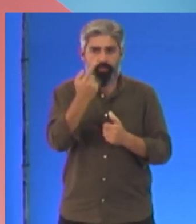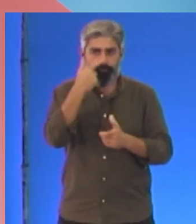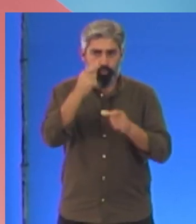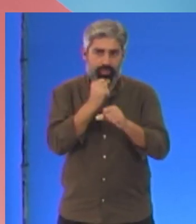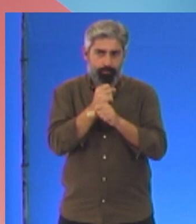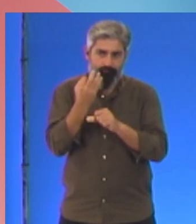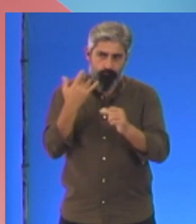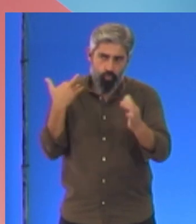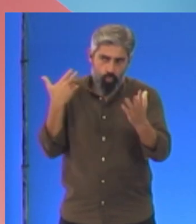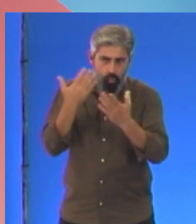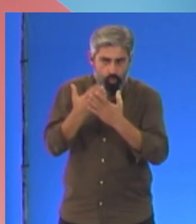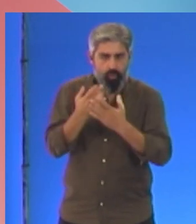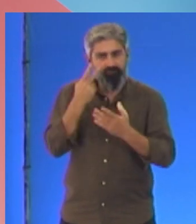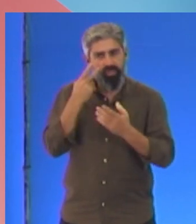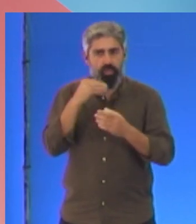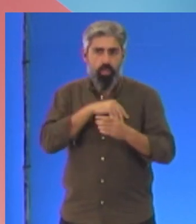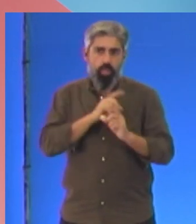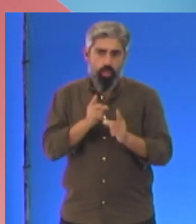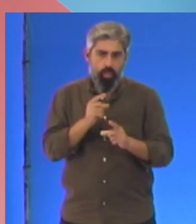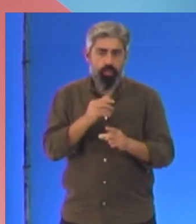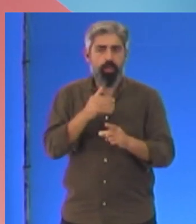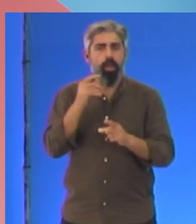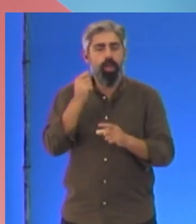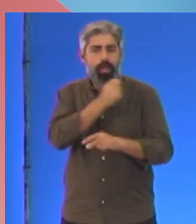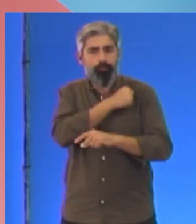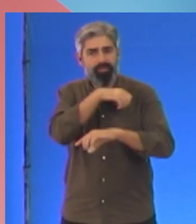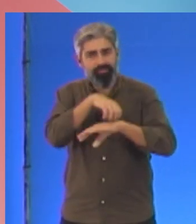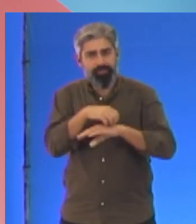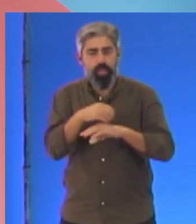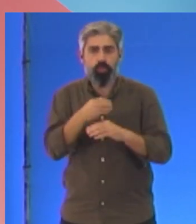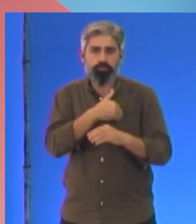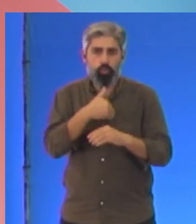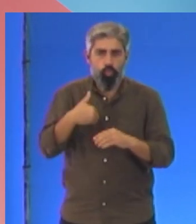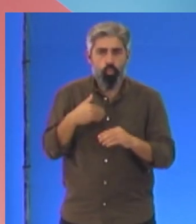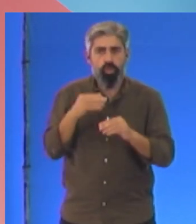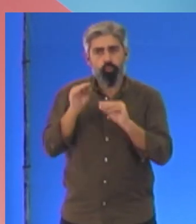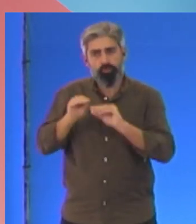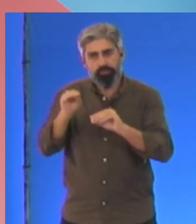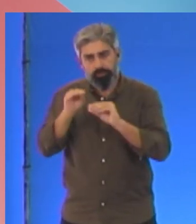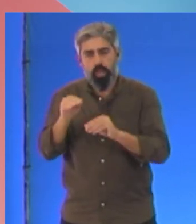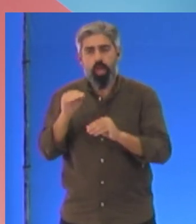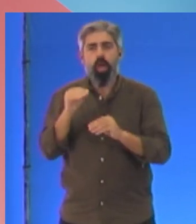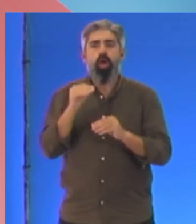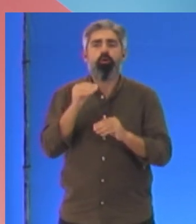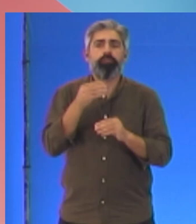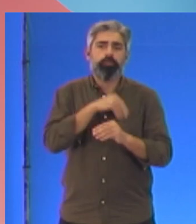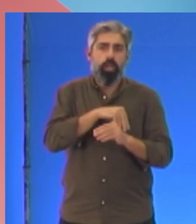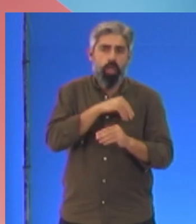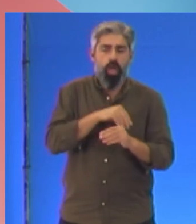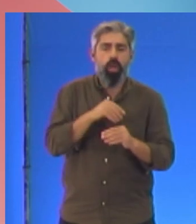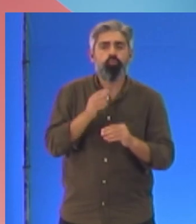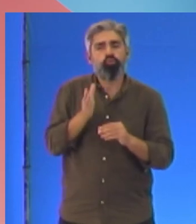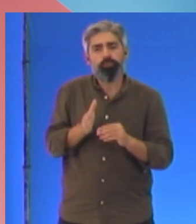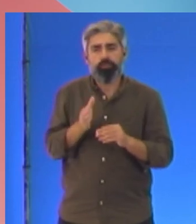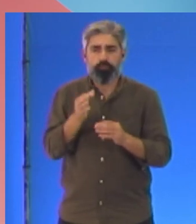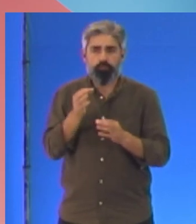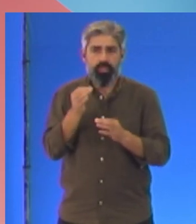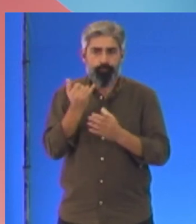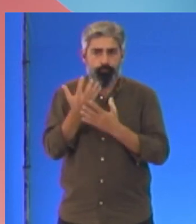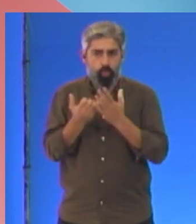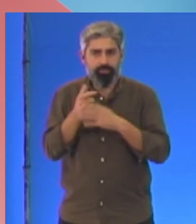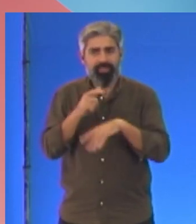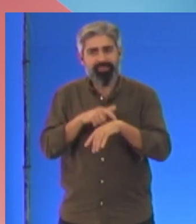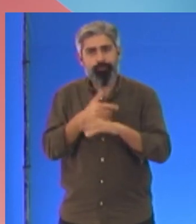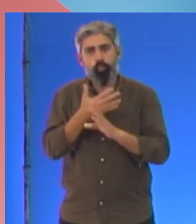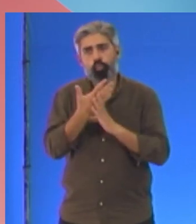a vida assim. Habitação, saúde, educação, salário, justiça nos impostos e tempo para tudo o resto.